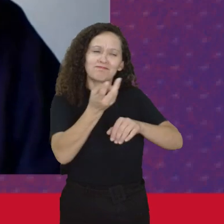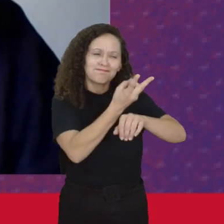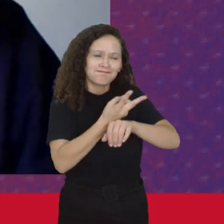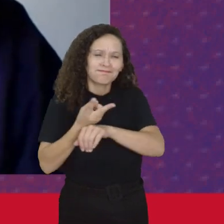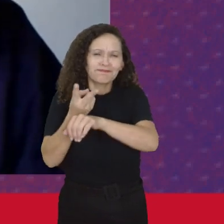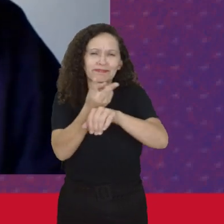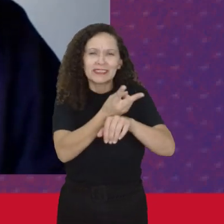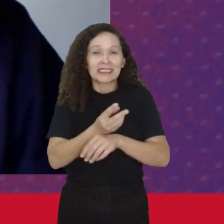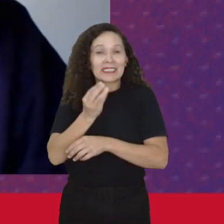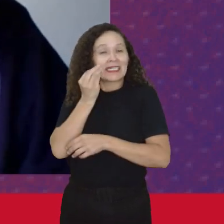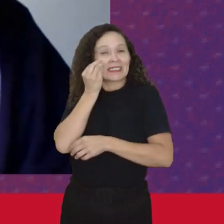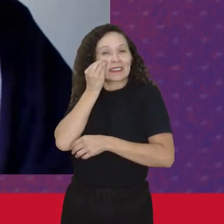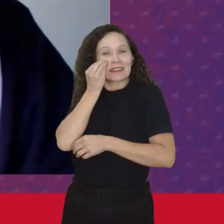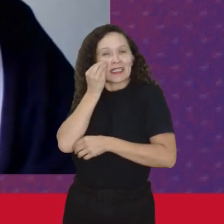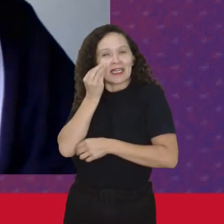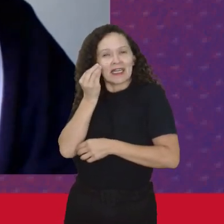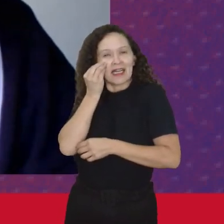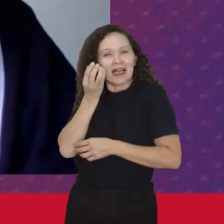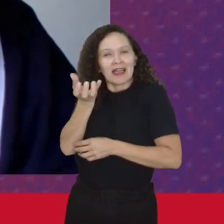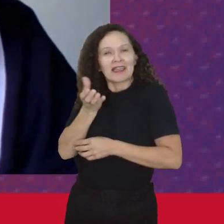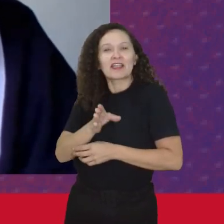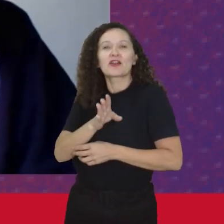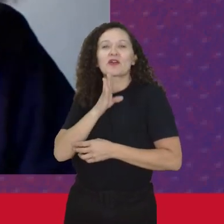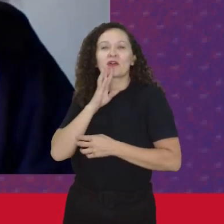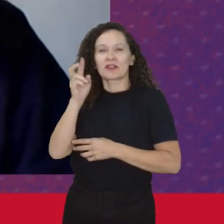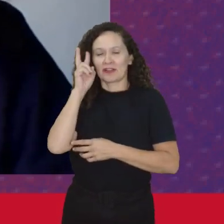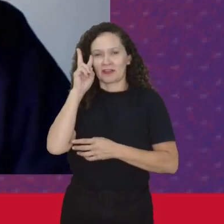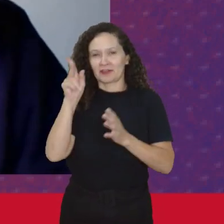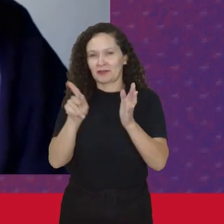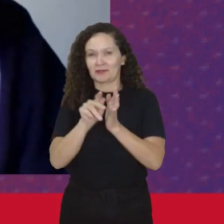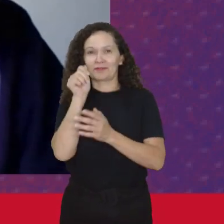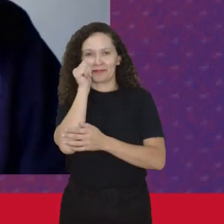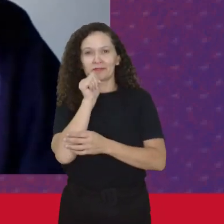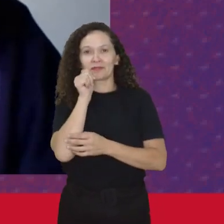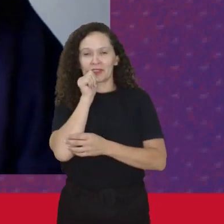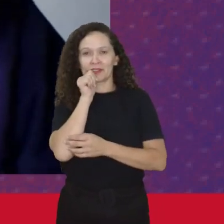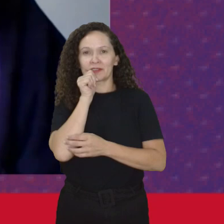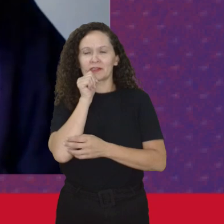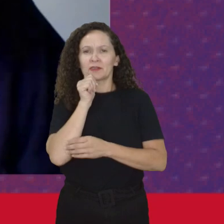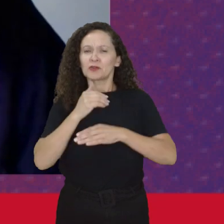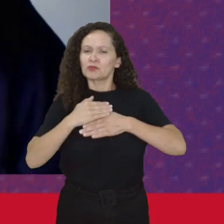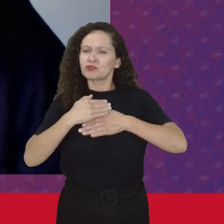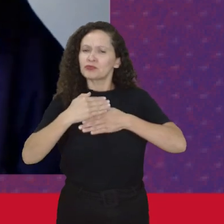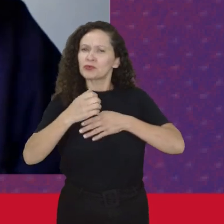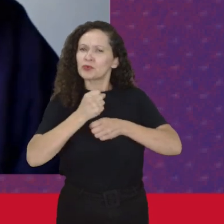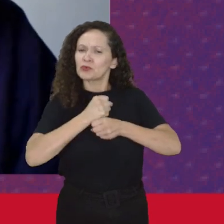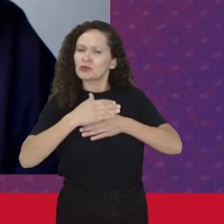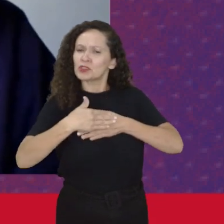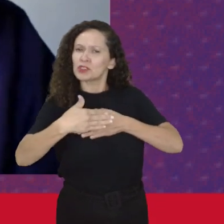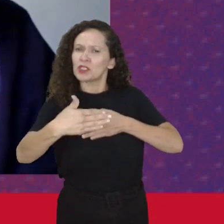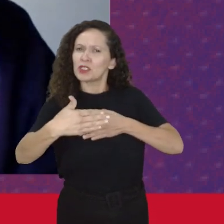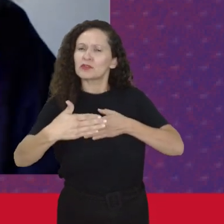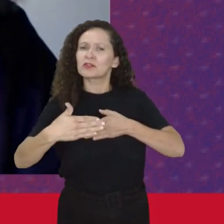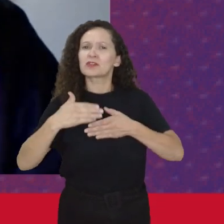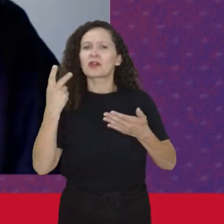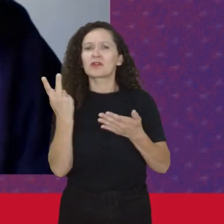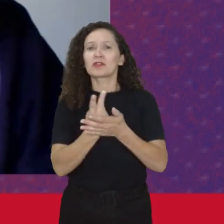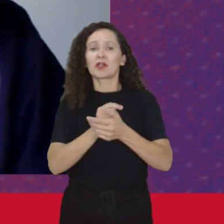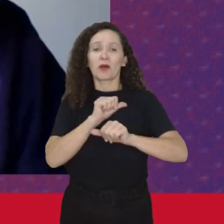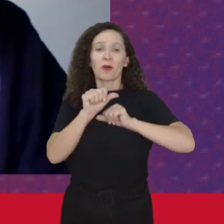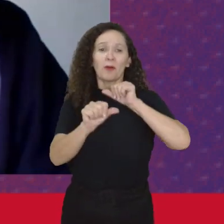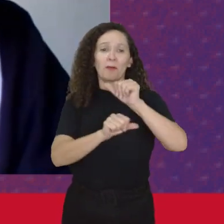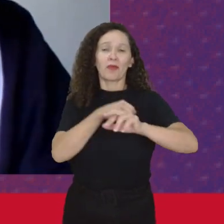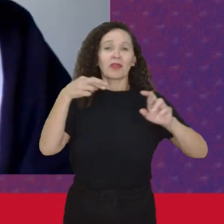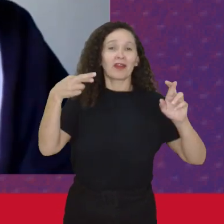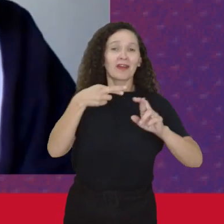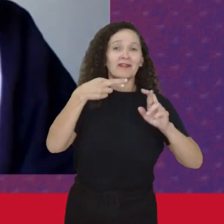e a conhecer todo esse processo histórico E na medida que o tempo passa, inclusive as referências do que são as lutas